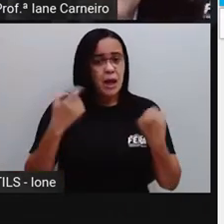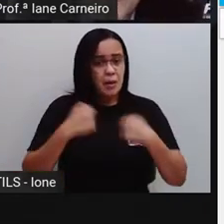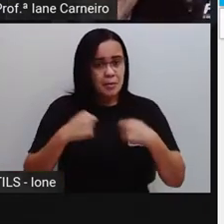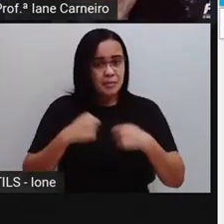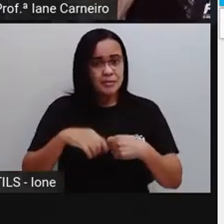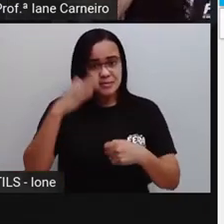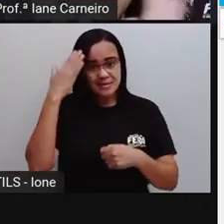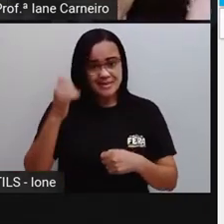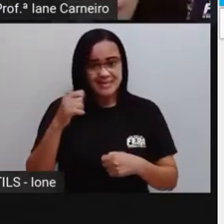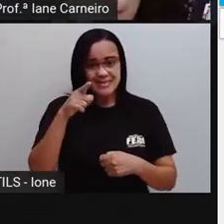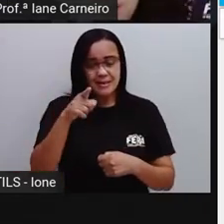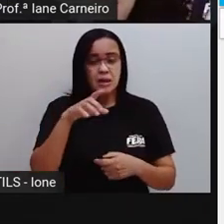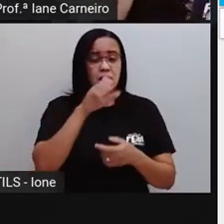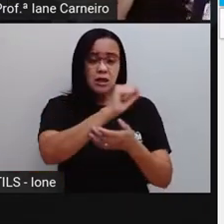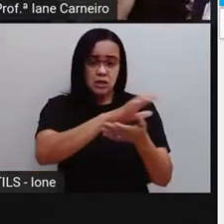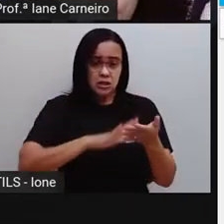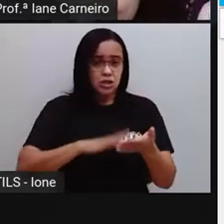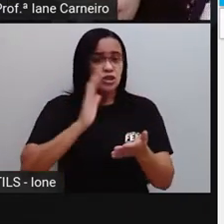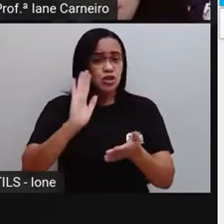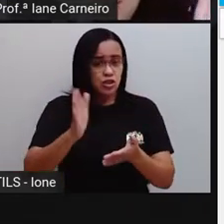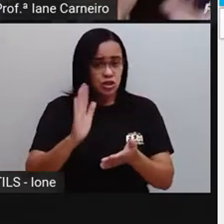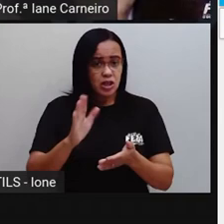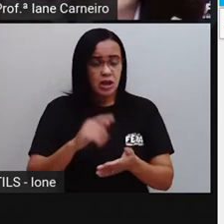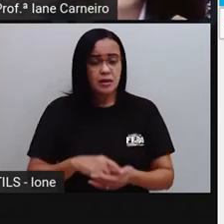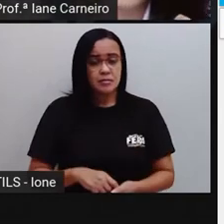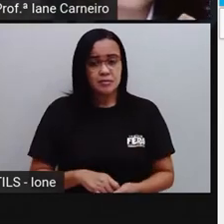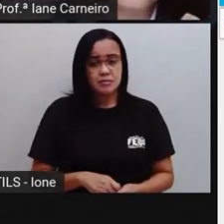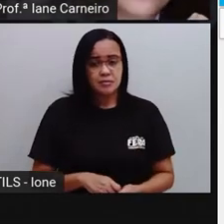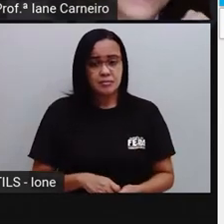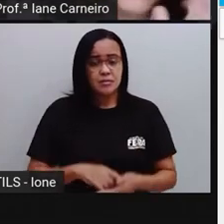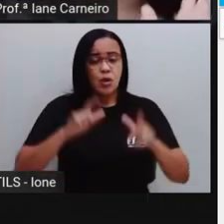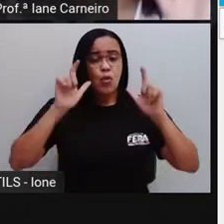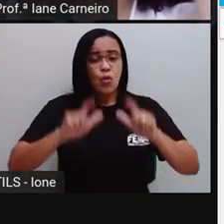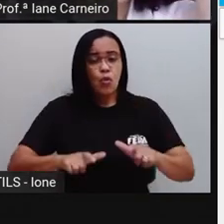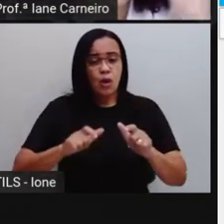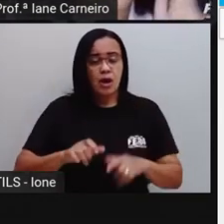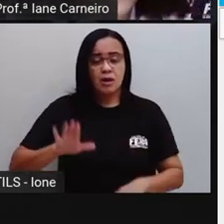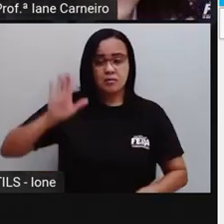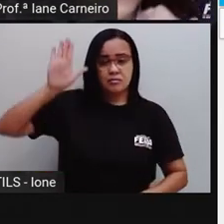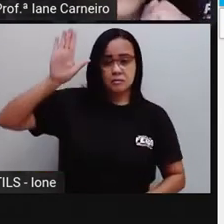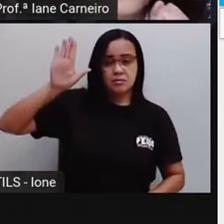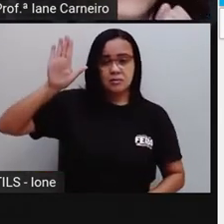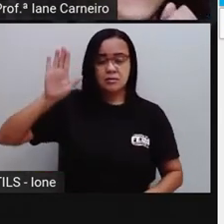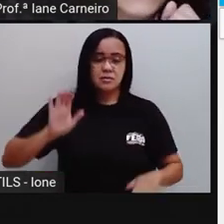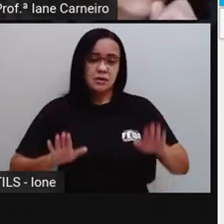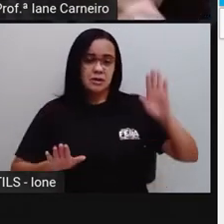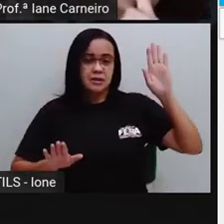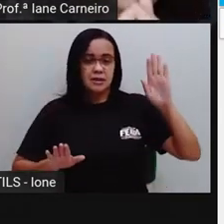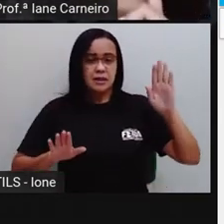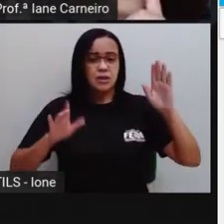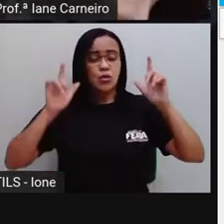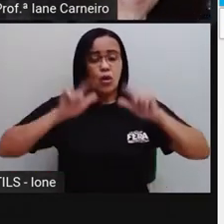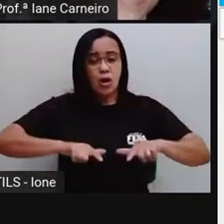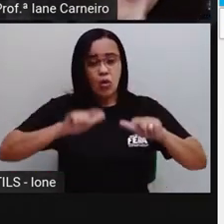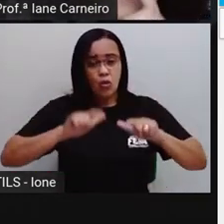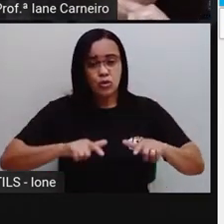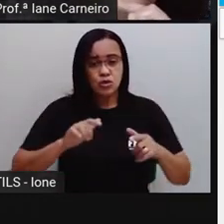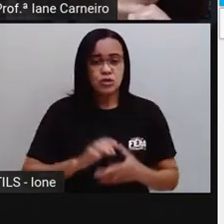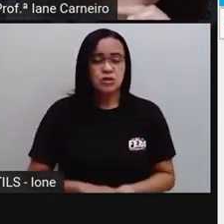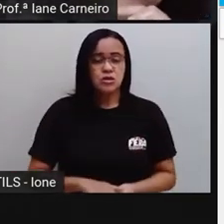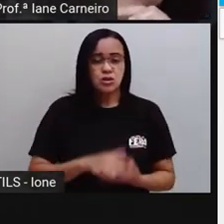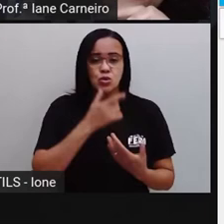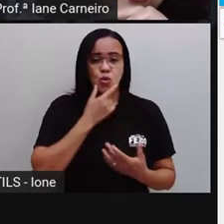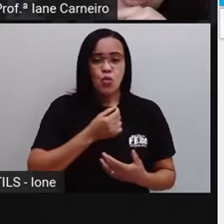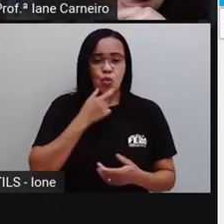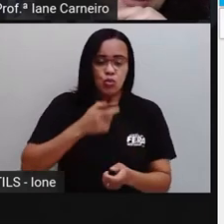como ponto de referência a sua posição, tá bom? Então aí seu braço direito, seu braço esquerdo. Então o bombeiro, ele